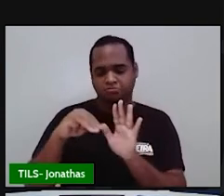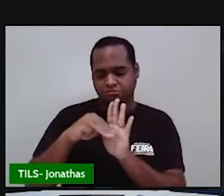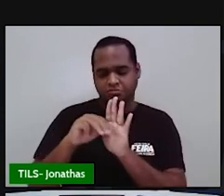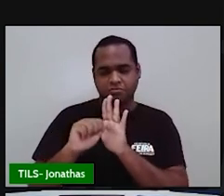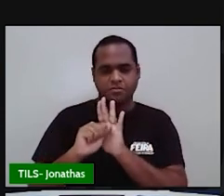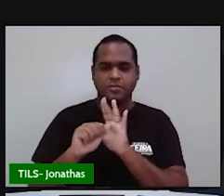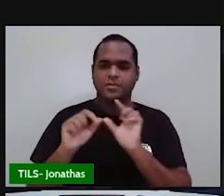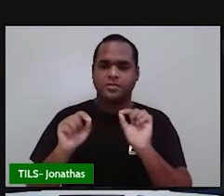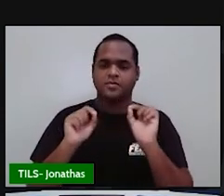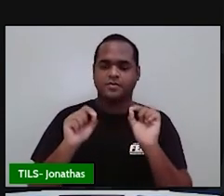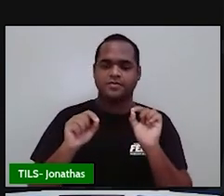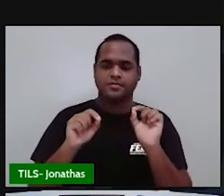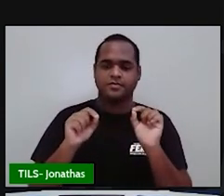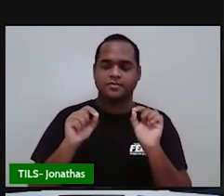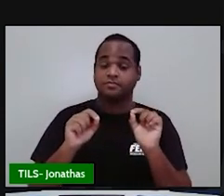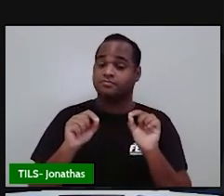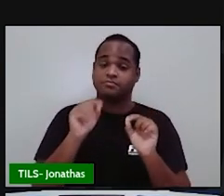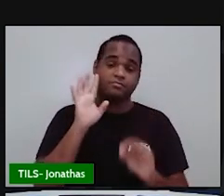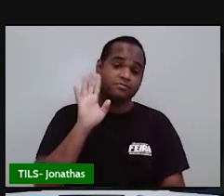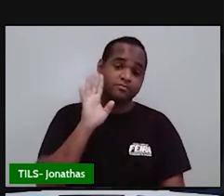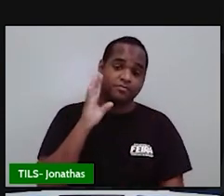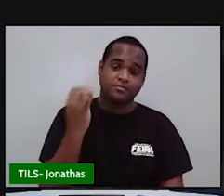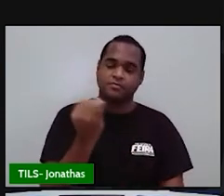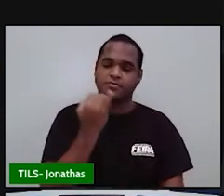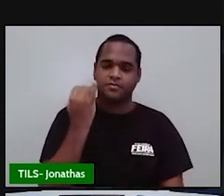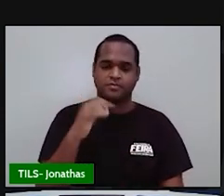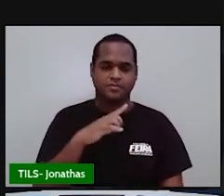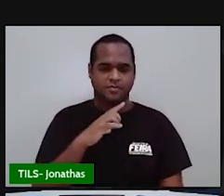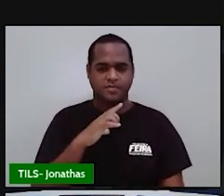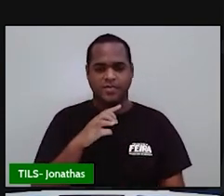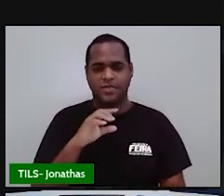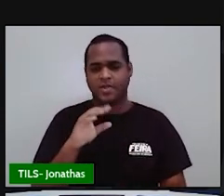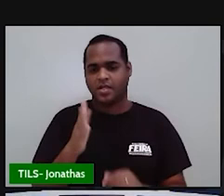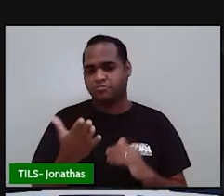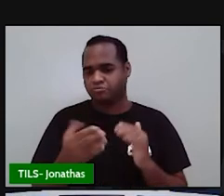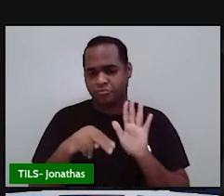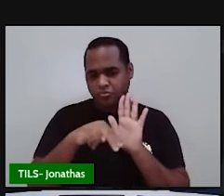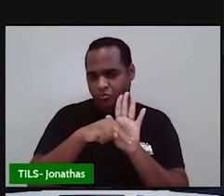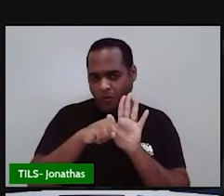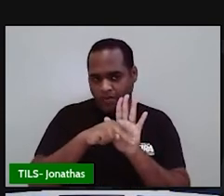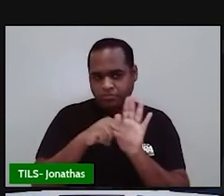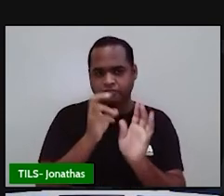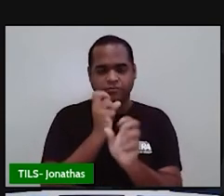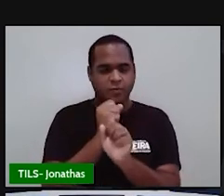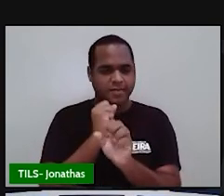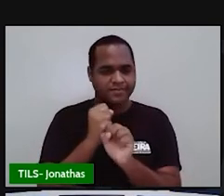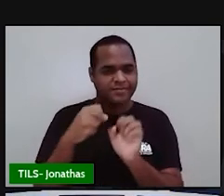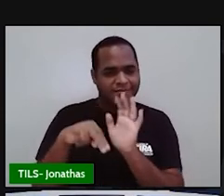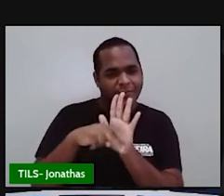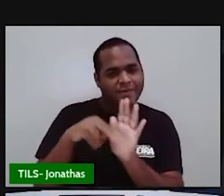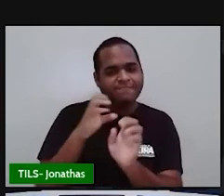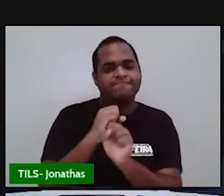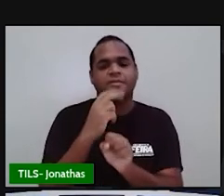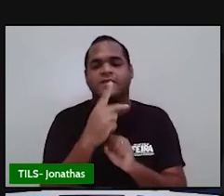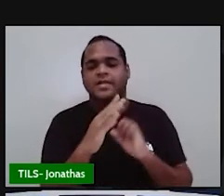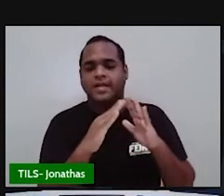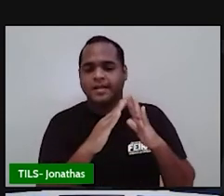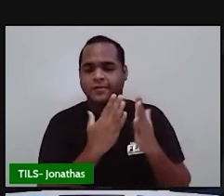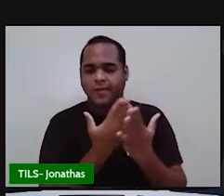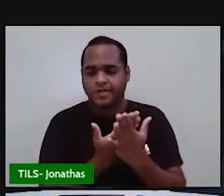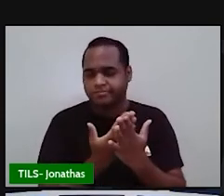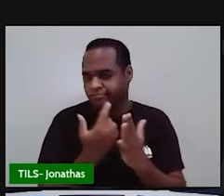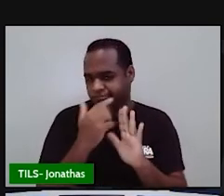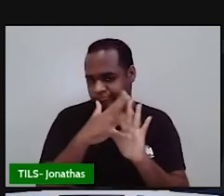aritmética? A gente entende, por exemplo, no boletim de notas, né? Que a gente recebe na escola. Então, olha só.